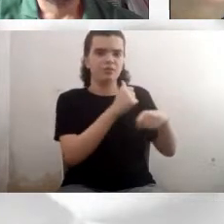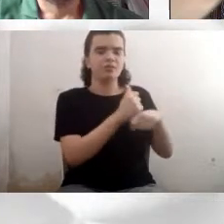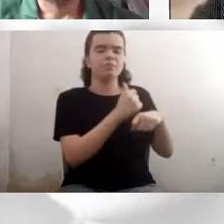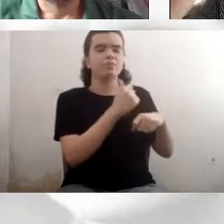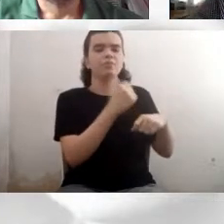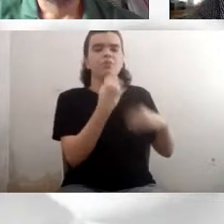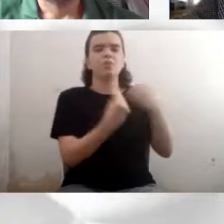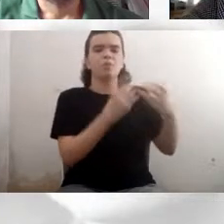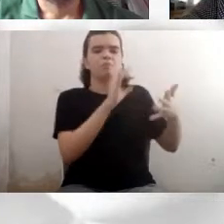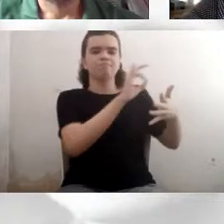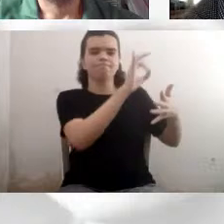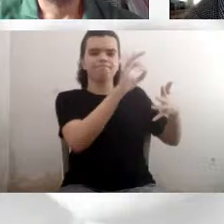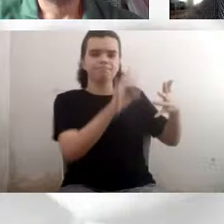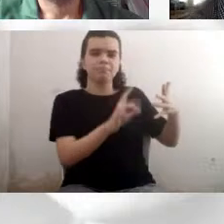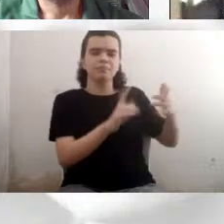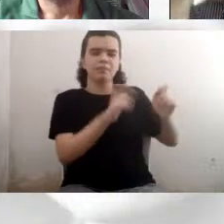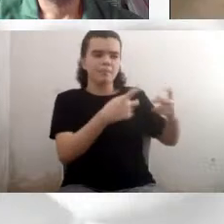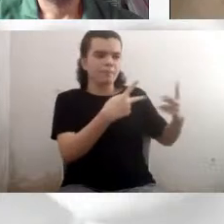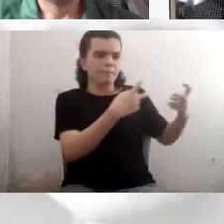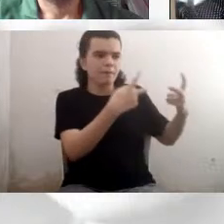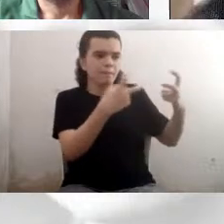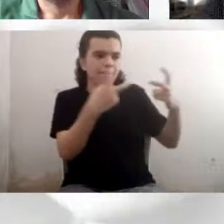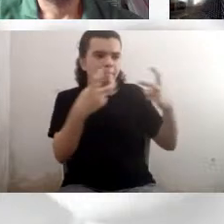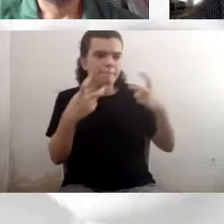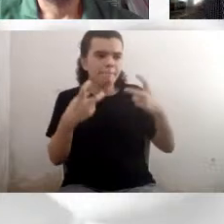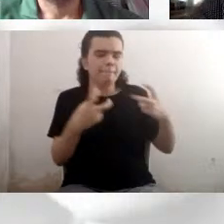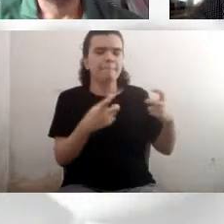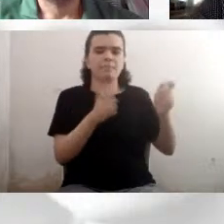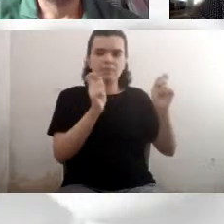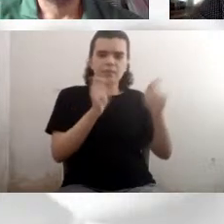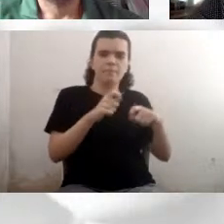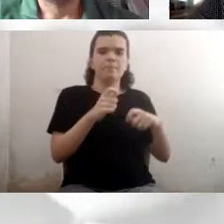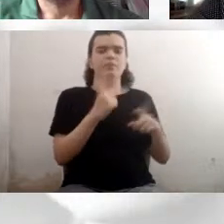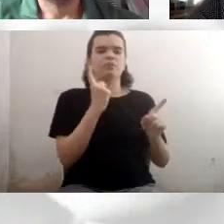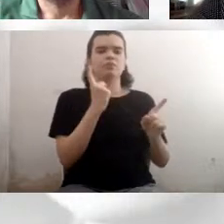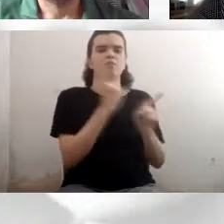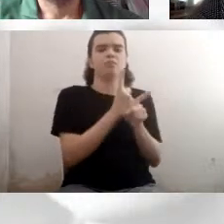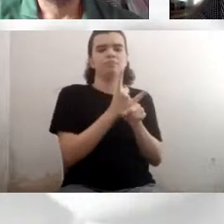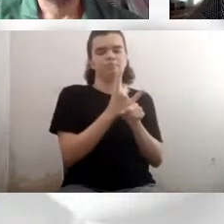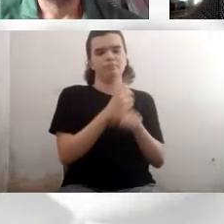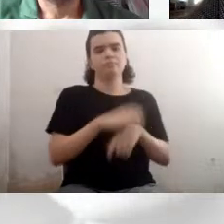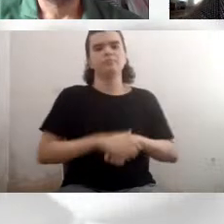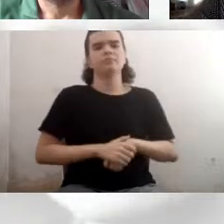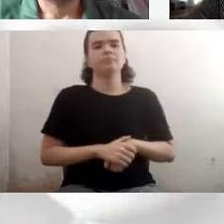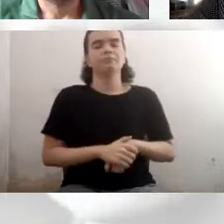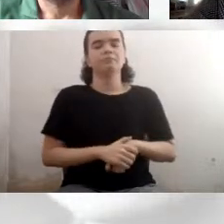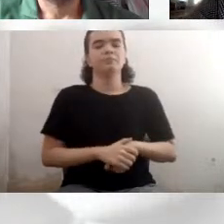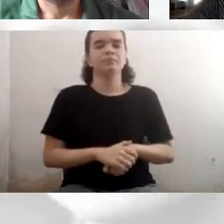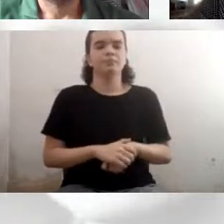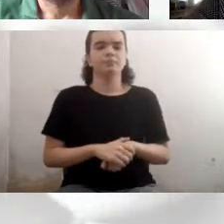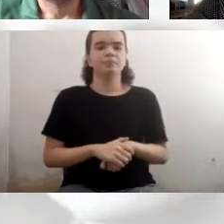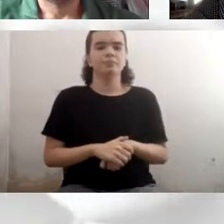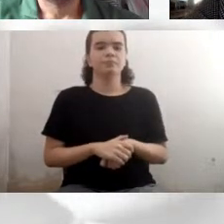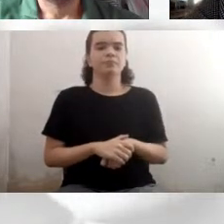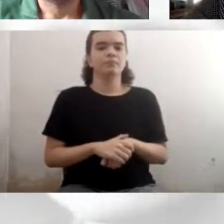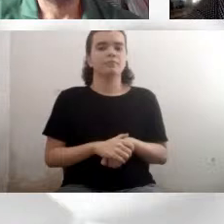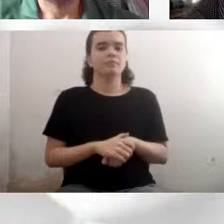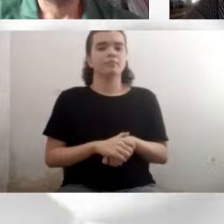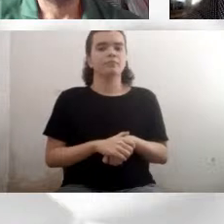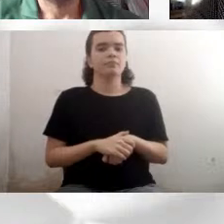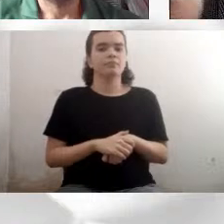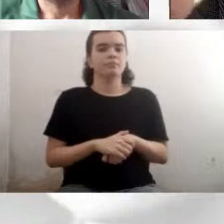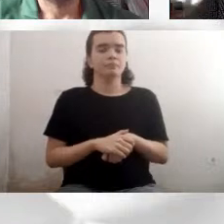risquinho mais escuro que ele absorve a luz da estrela naquele comprimento de onda, então a gente usa a